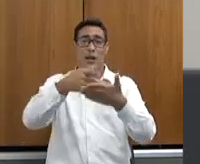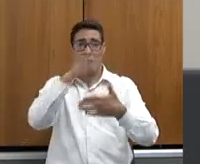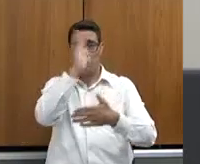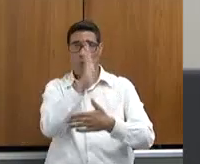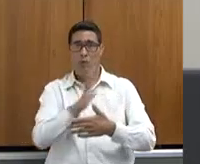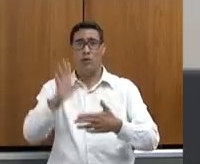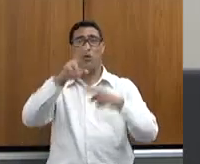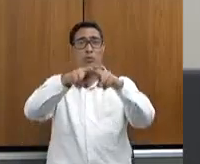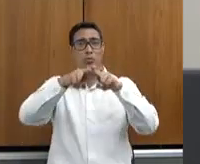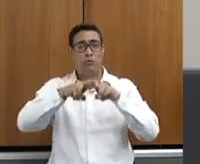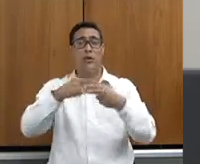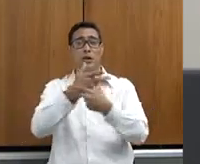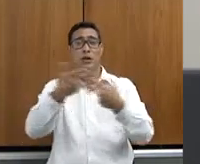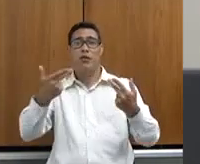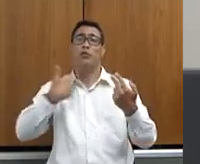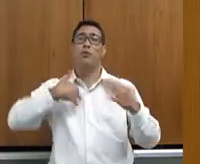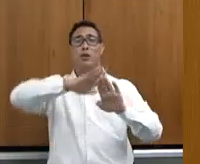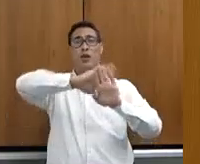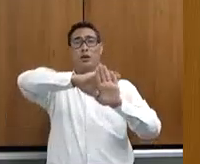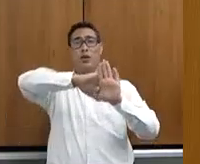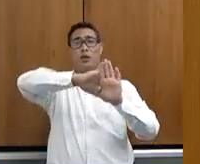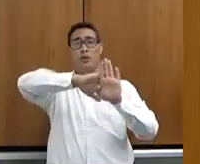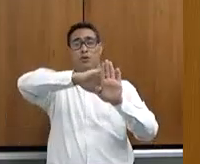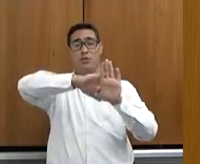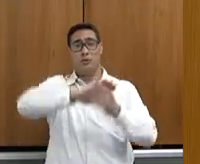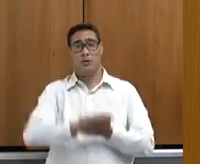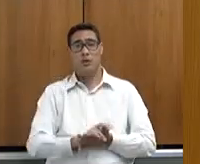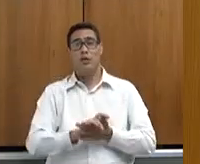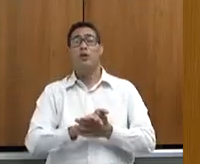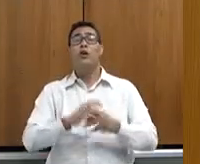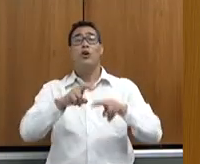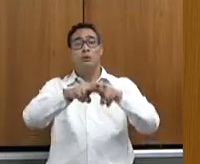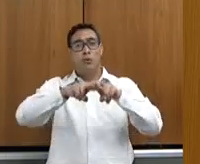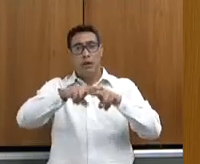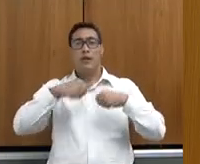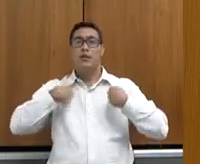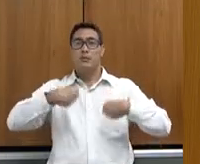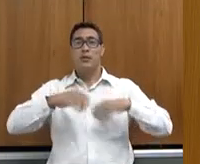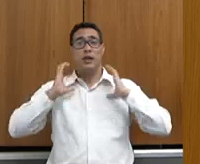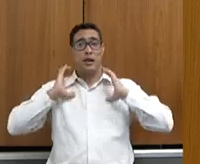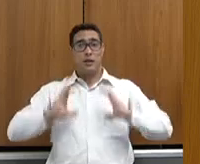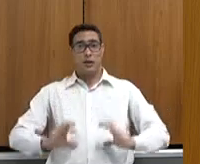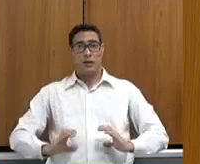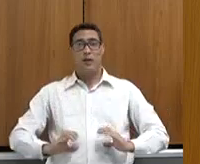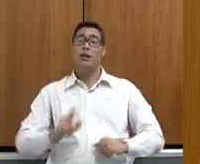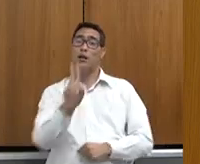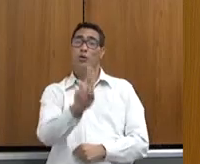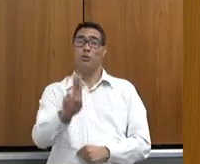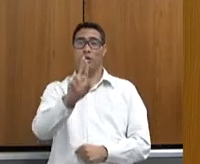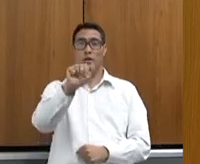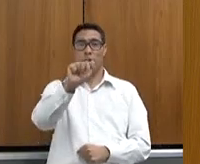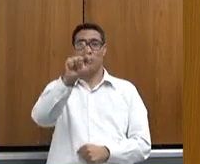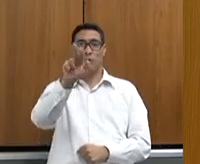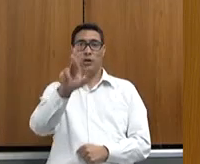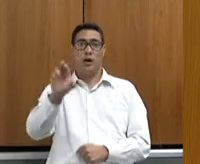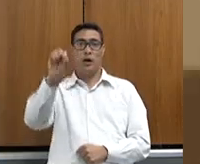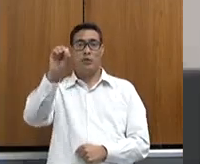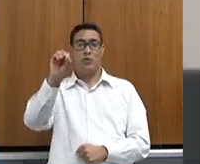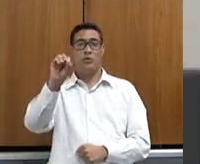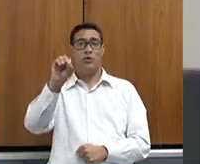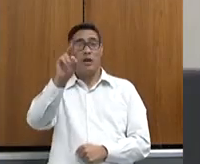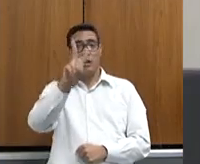Nós iremos construir tales cidadania através do agro. Nós iremos construir